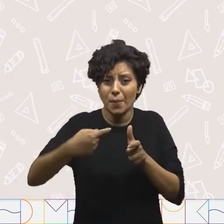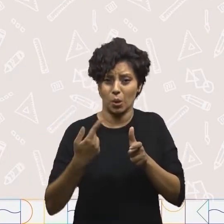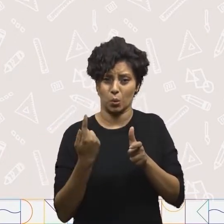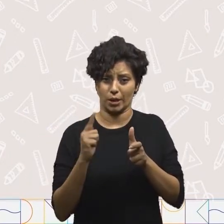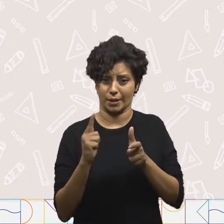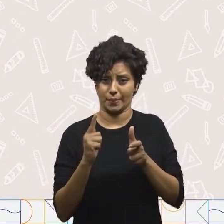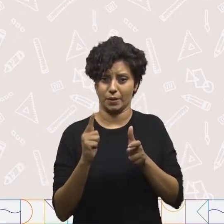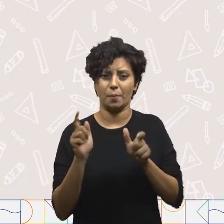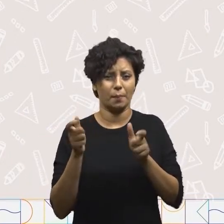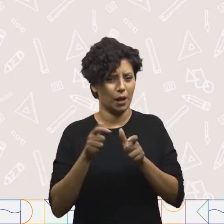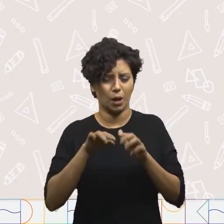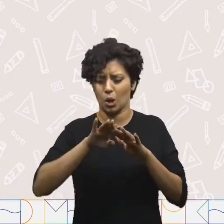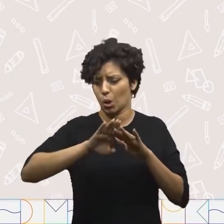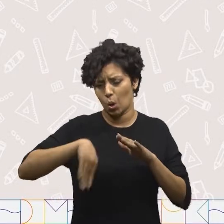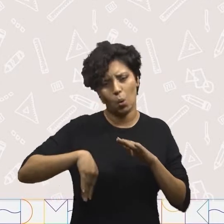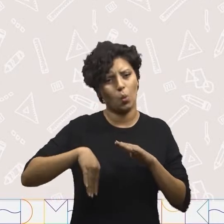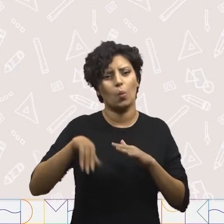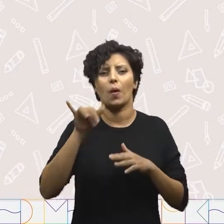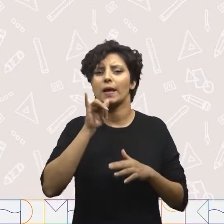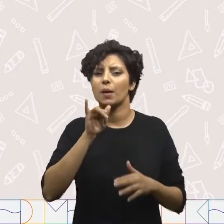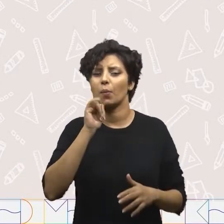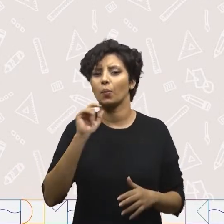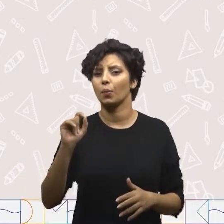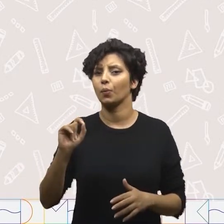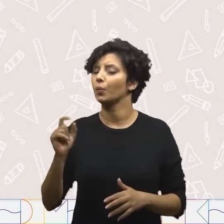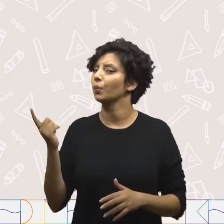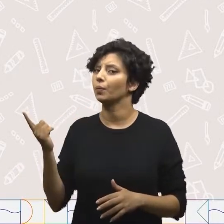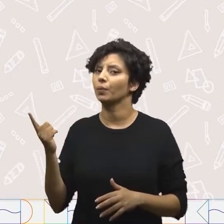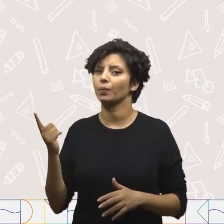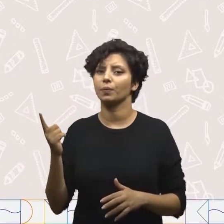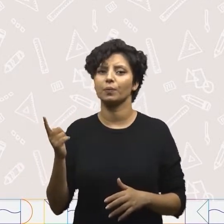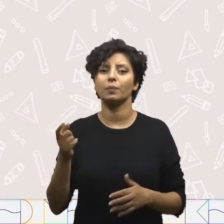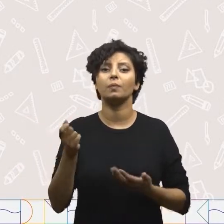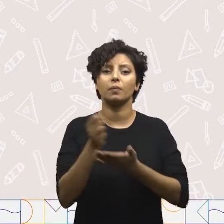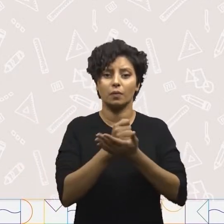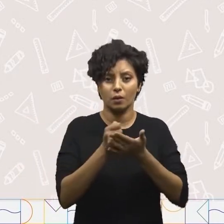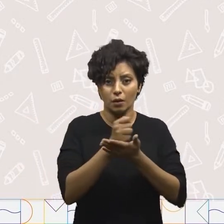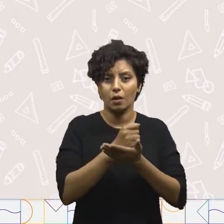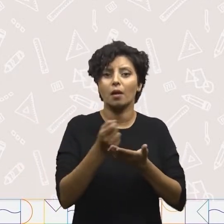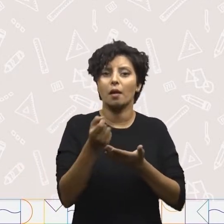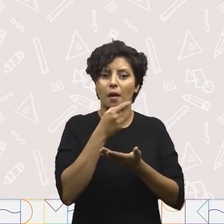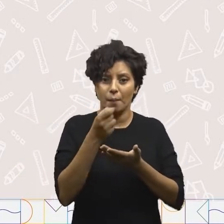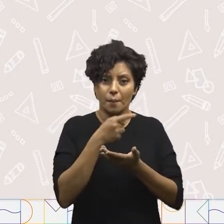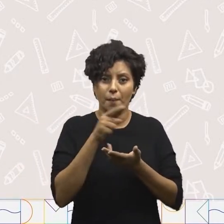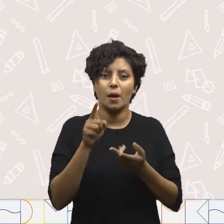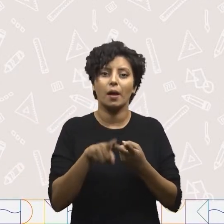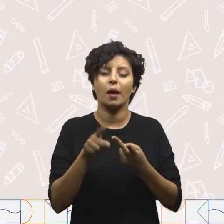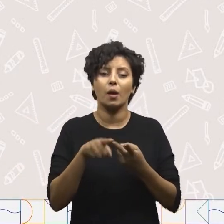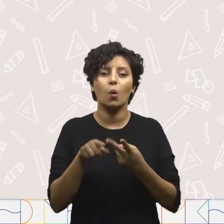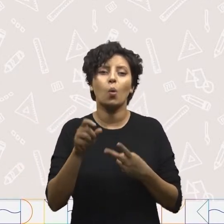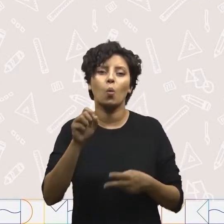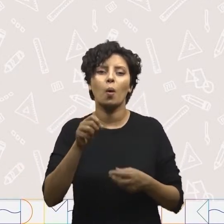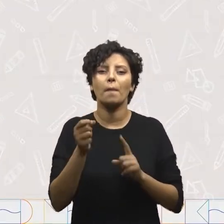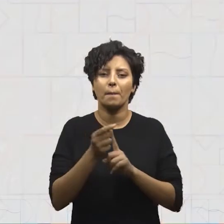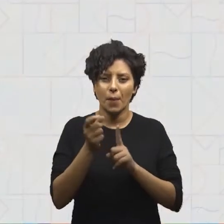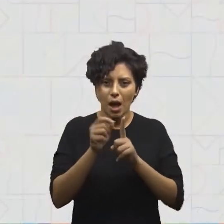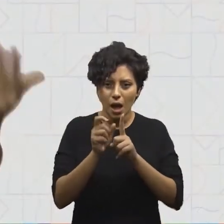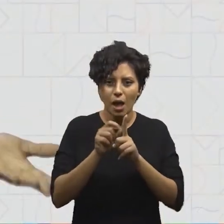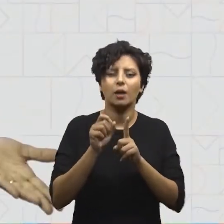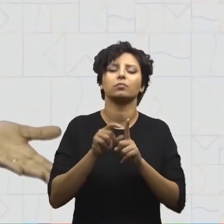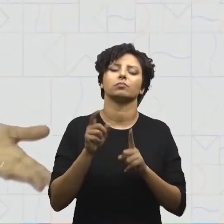mil gramas, como, por exemplo, remédios ou grãos de milho.